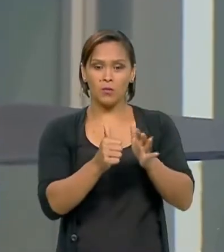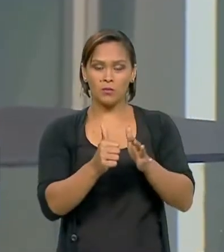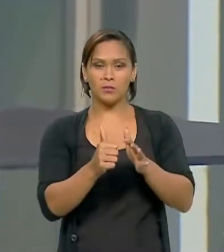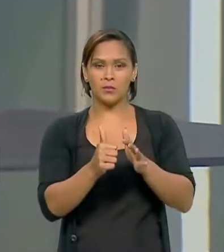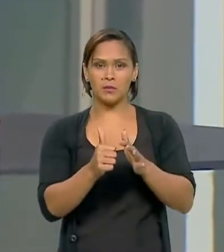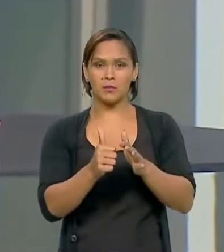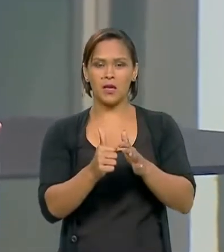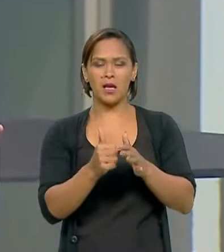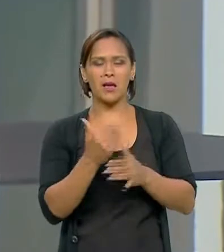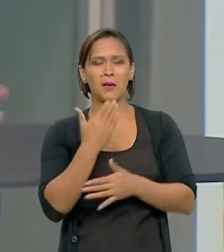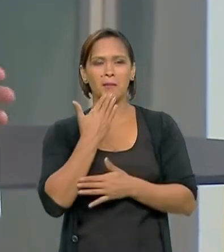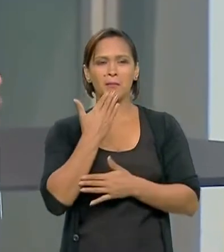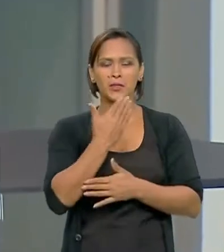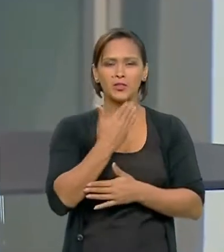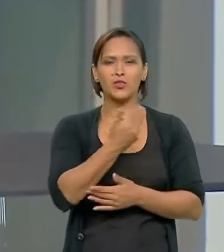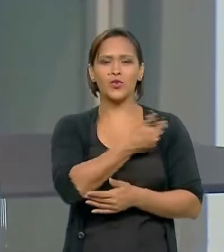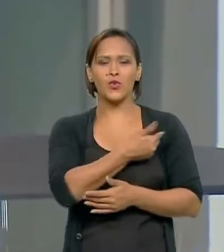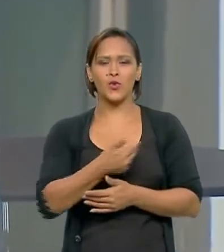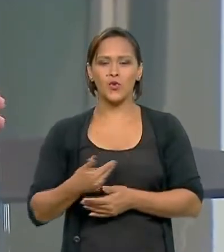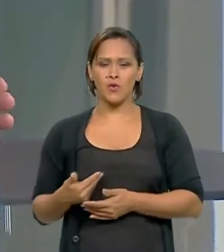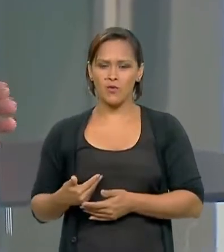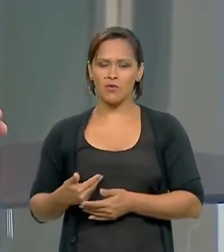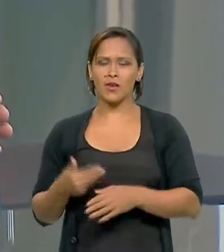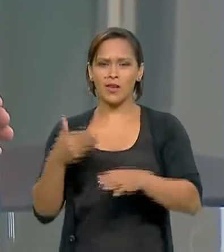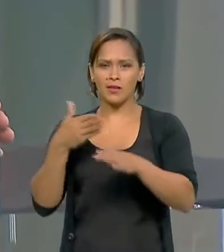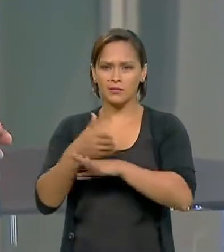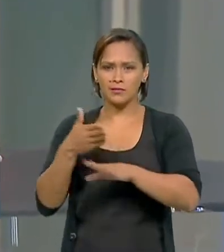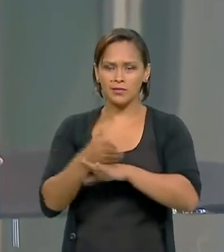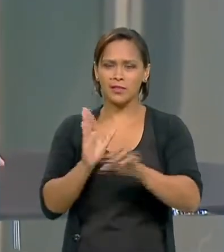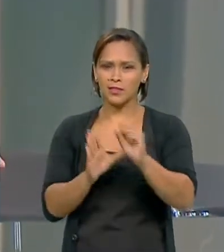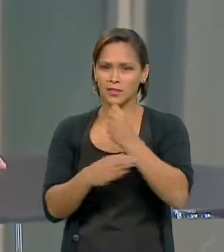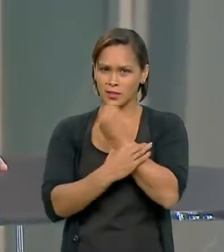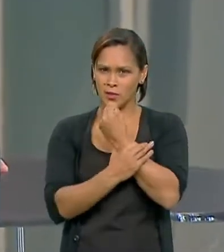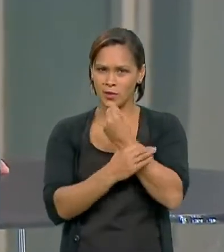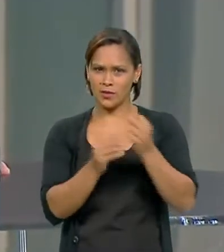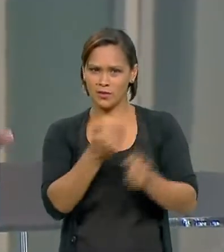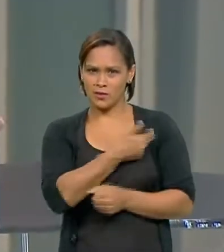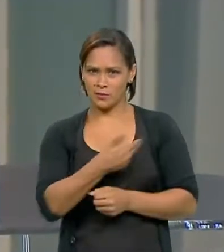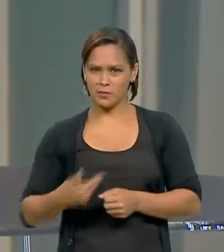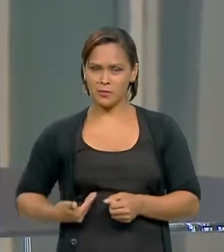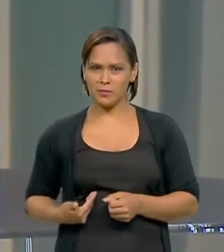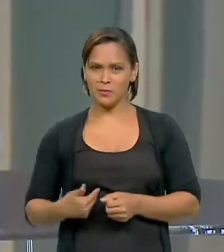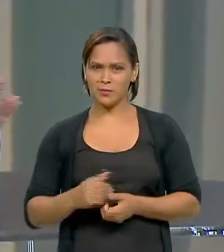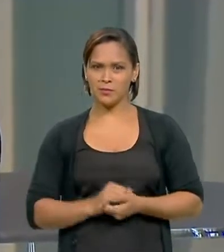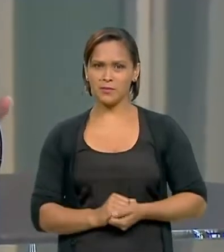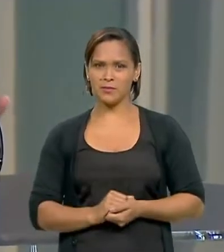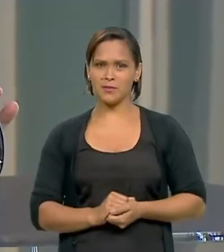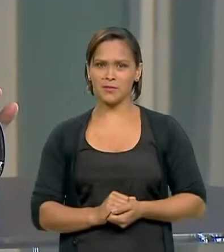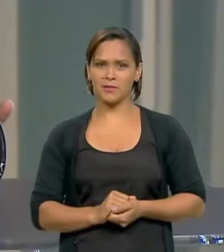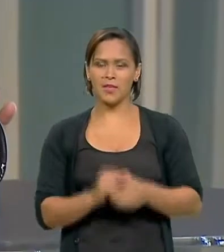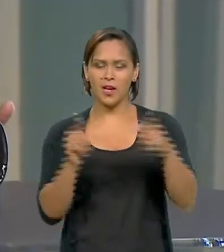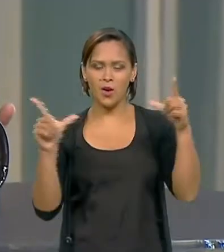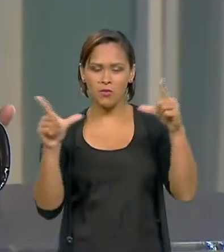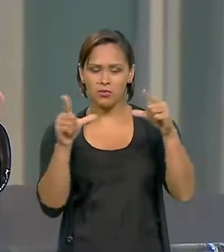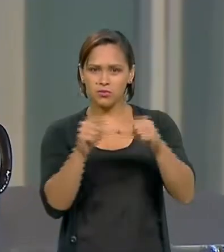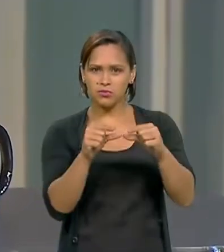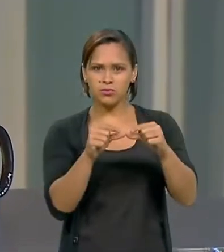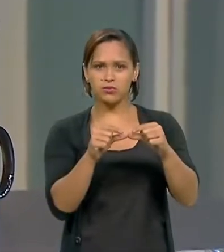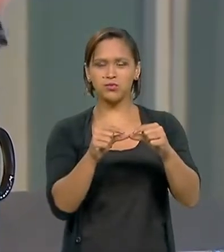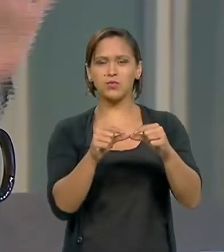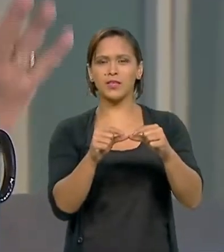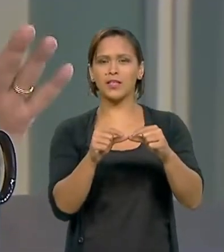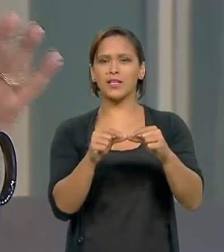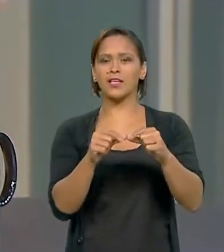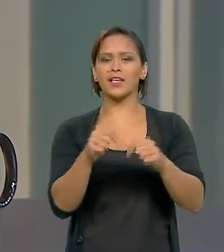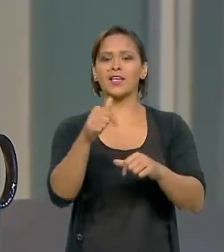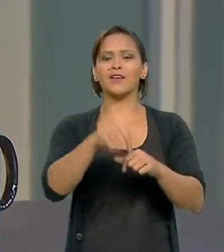pedindo que o governo invista em segurança pública. É uma pequena parcela que fica